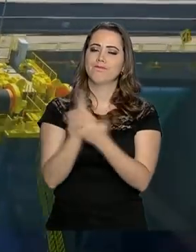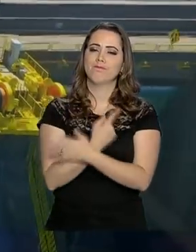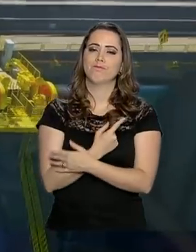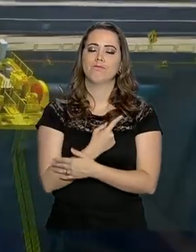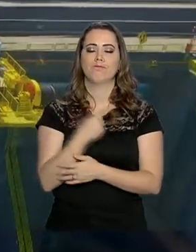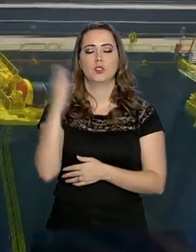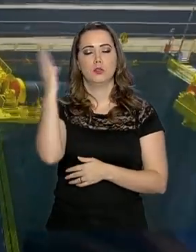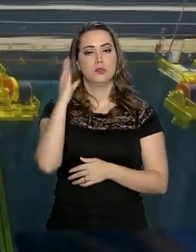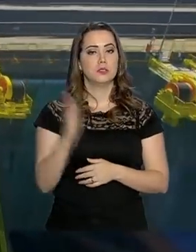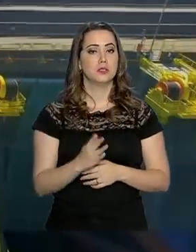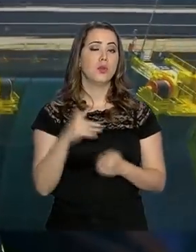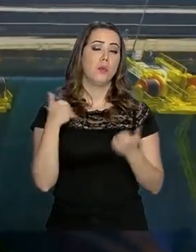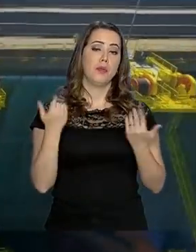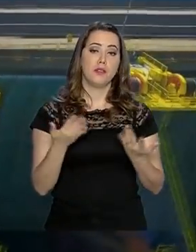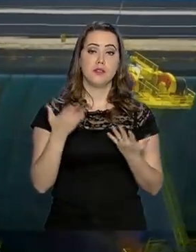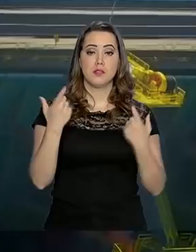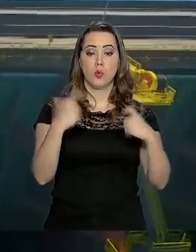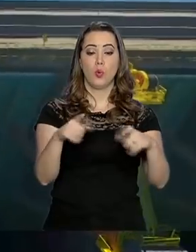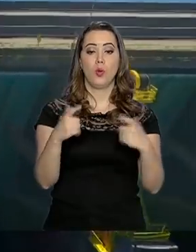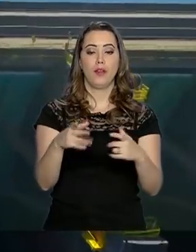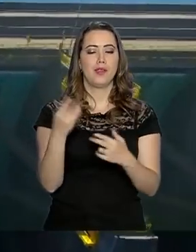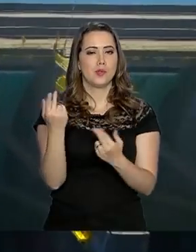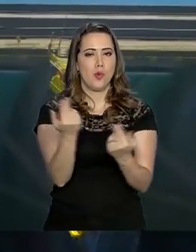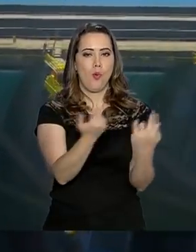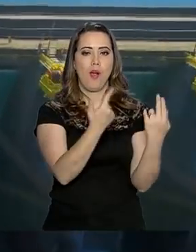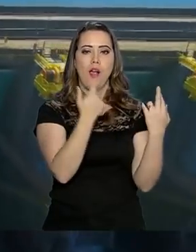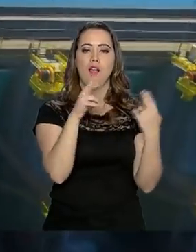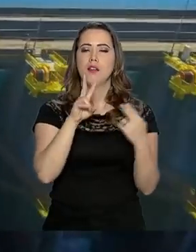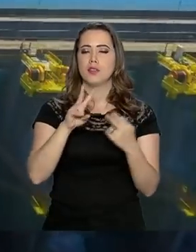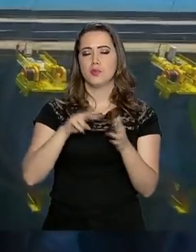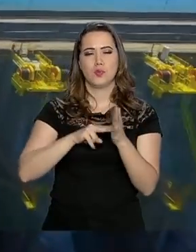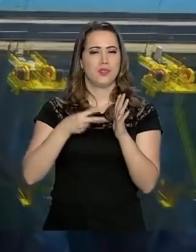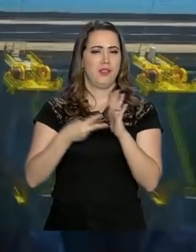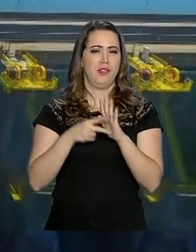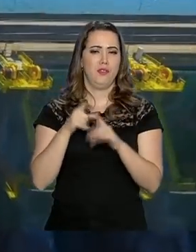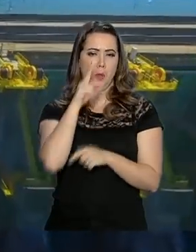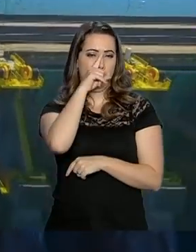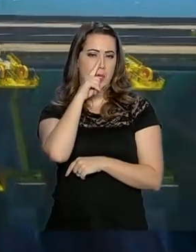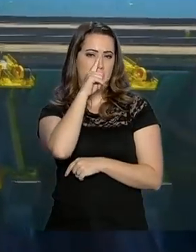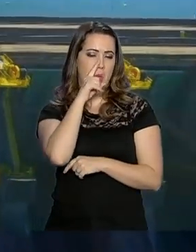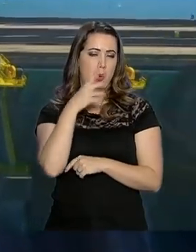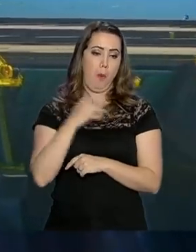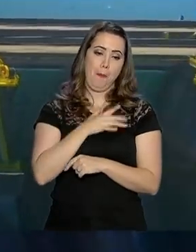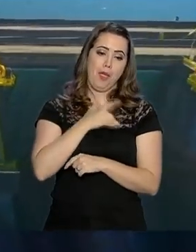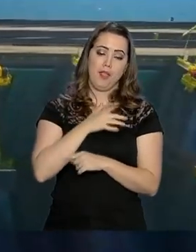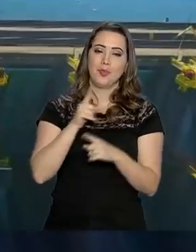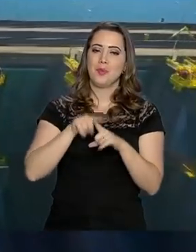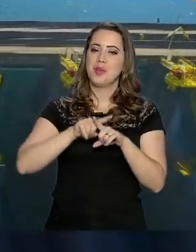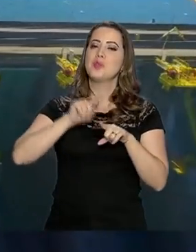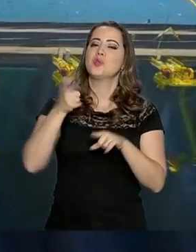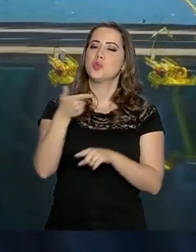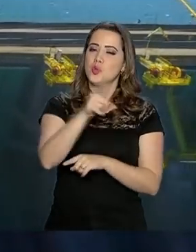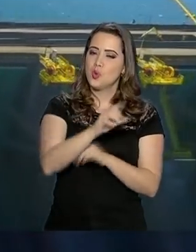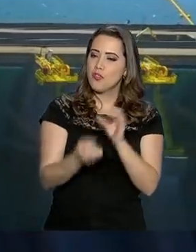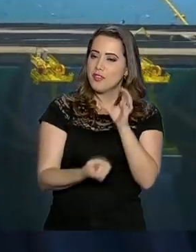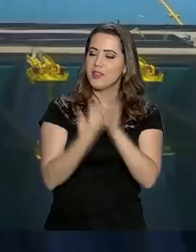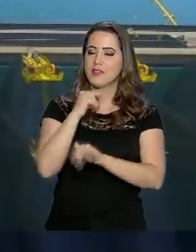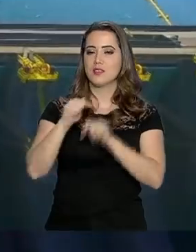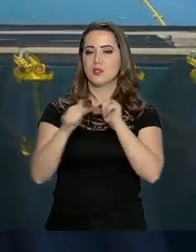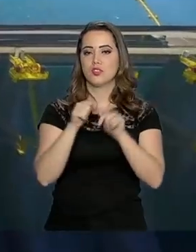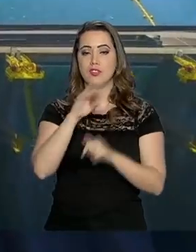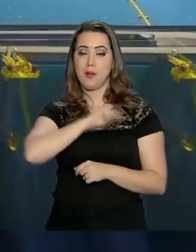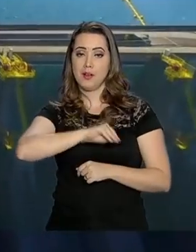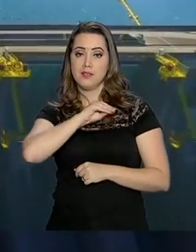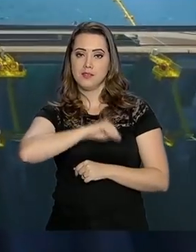dos brasileiros e garantir que locais como este deixem de representar uma ameaça e voltem a ser sinônimo de geração de empregos,